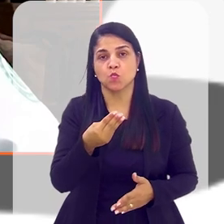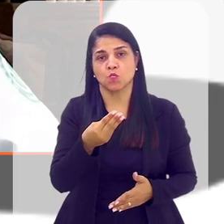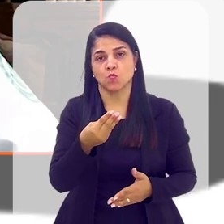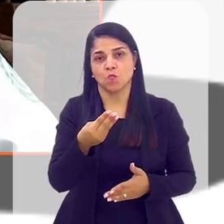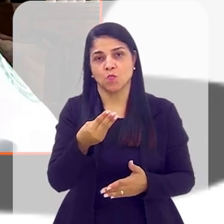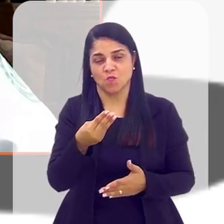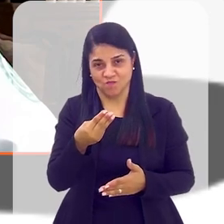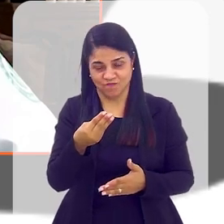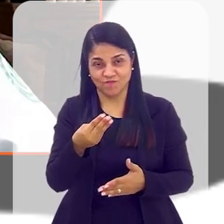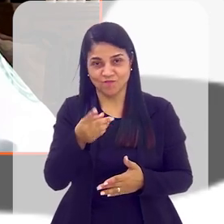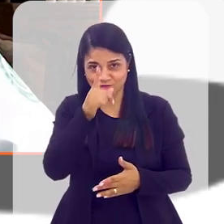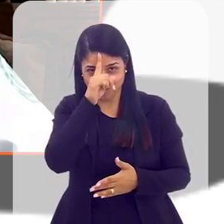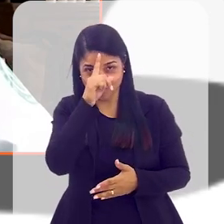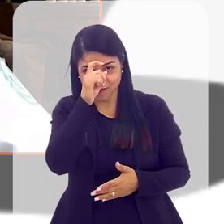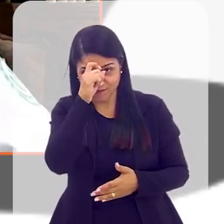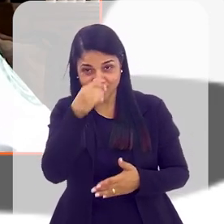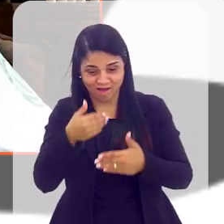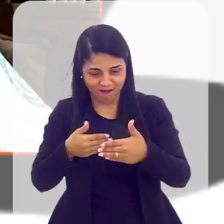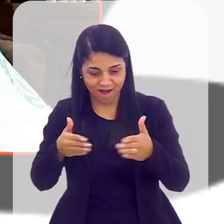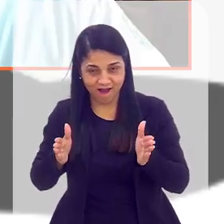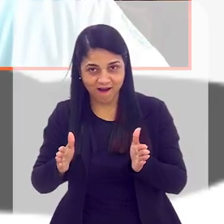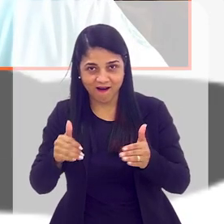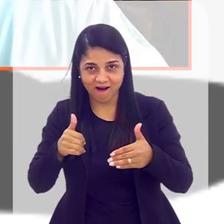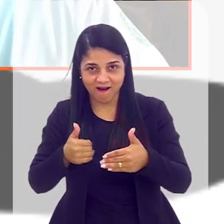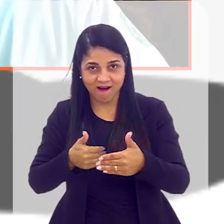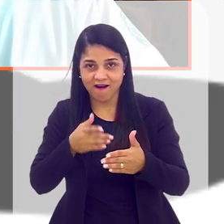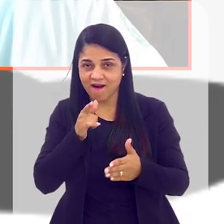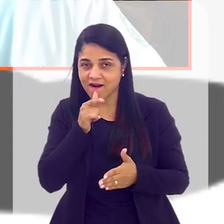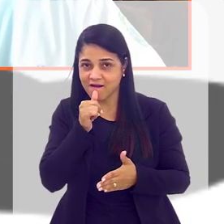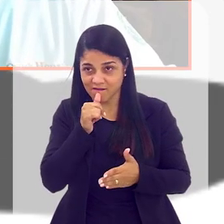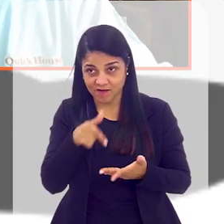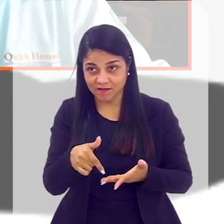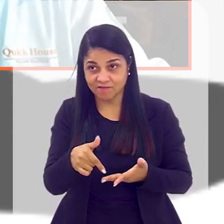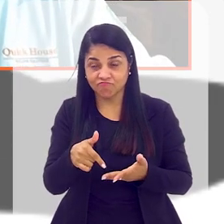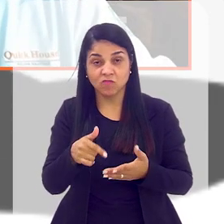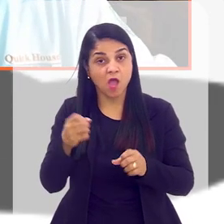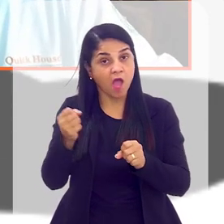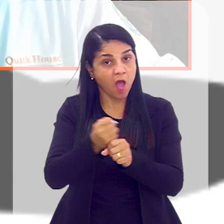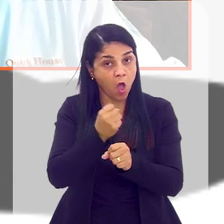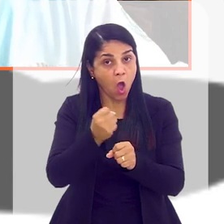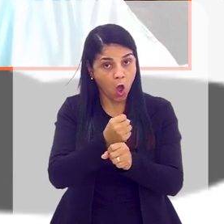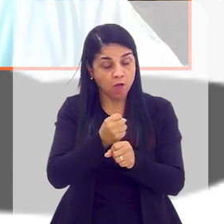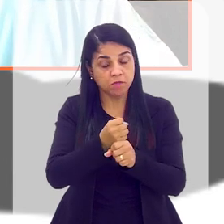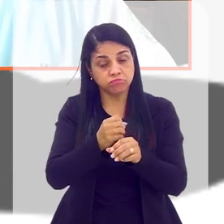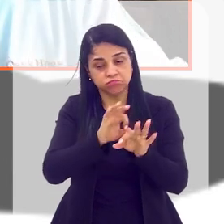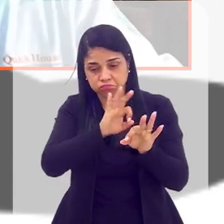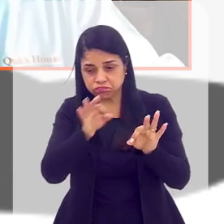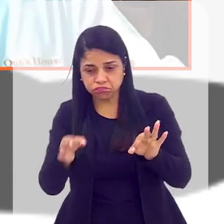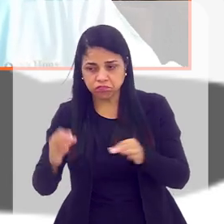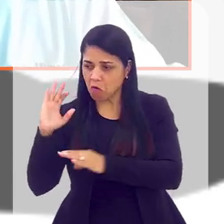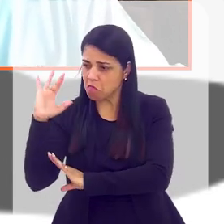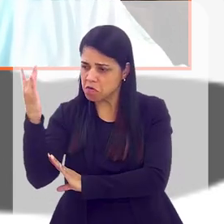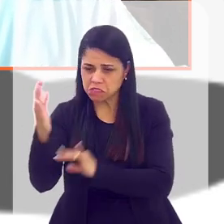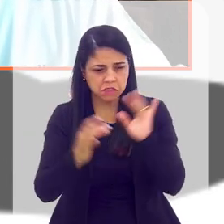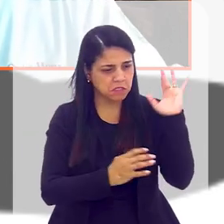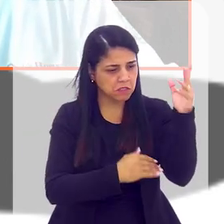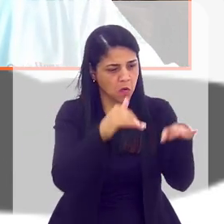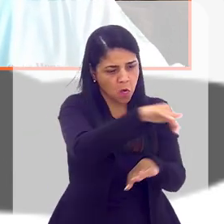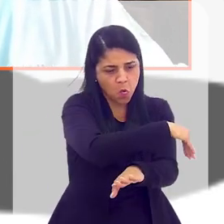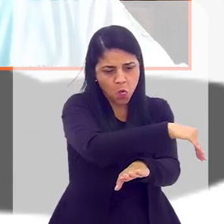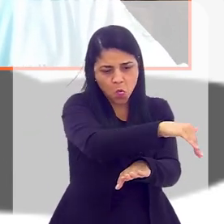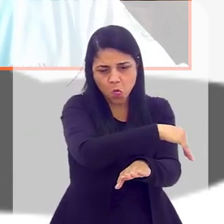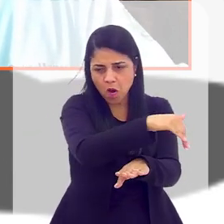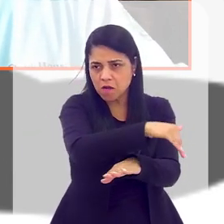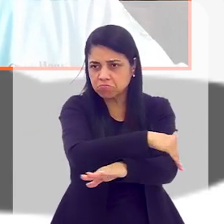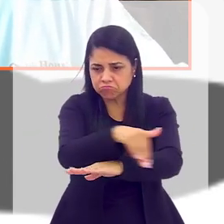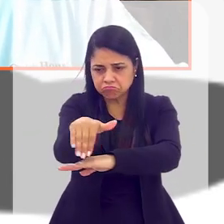reservação de água lá para o hospital, então, foi, além da obra em si, gente fez todo esse complexo, a urbanização, as ruas em volta,